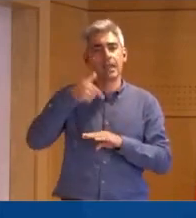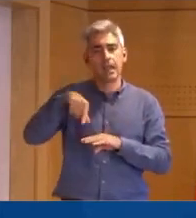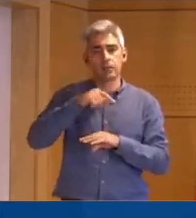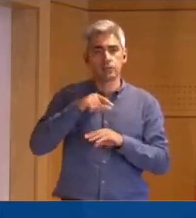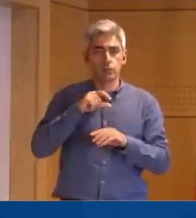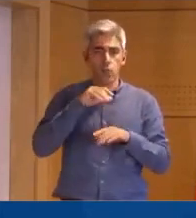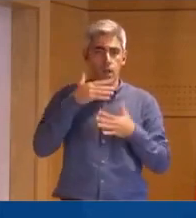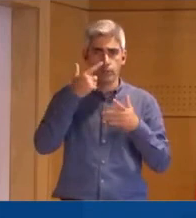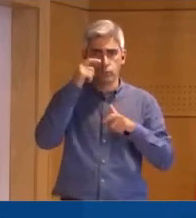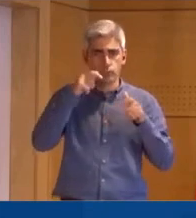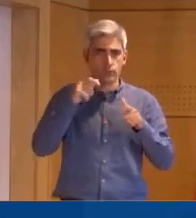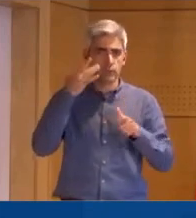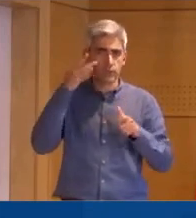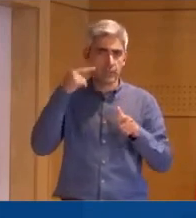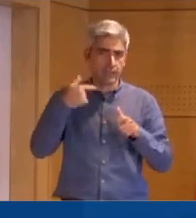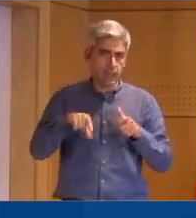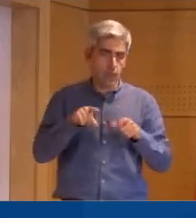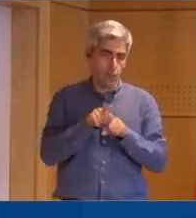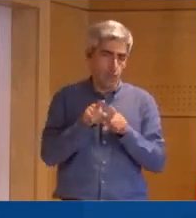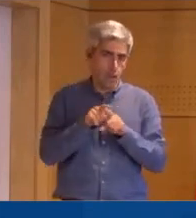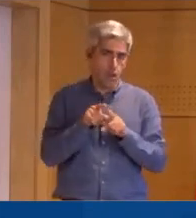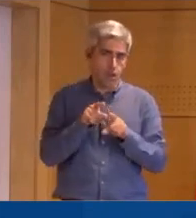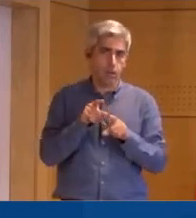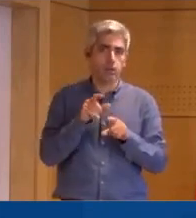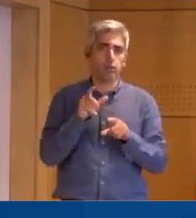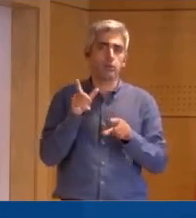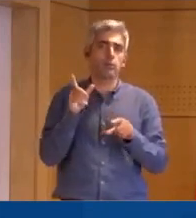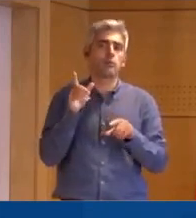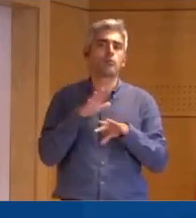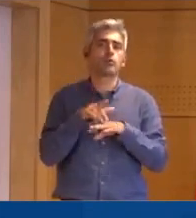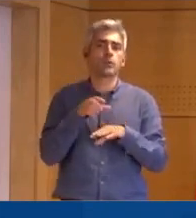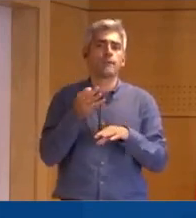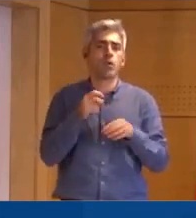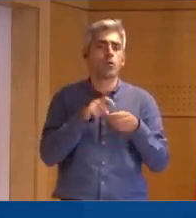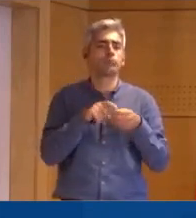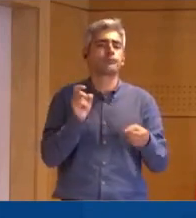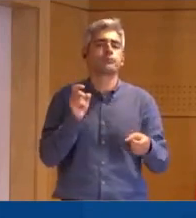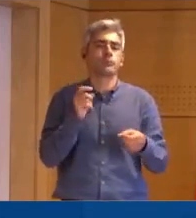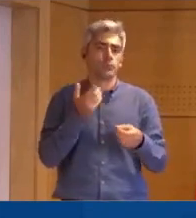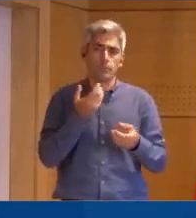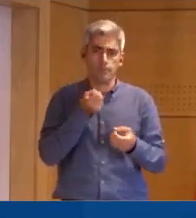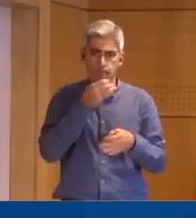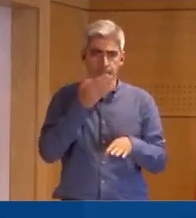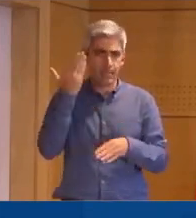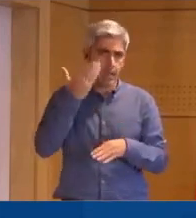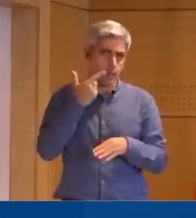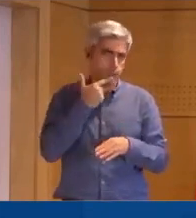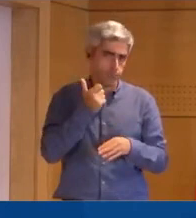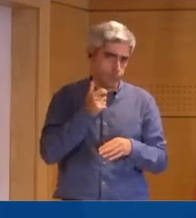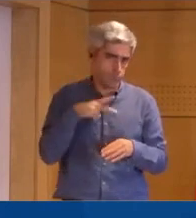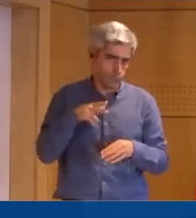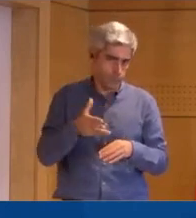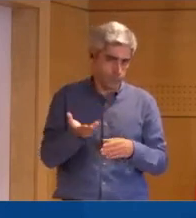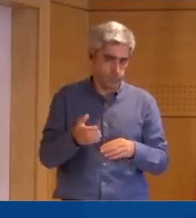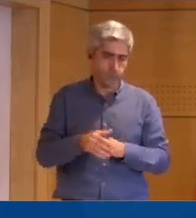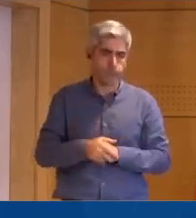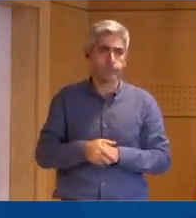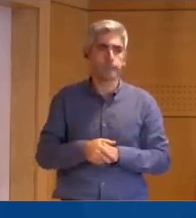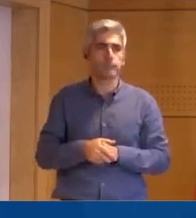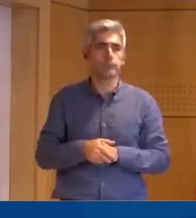aqui qualquer cidadão estrangeiro tem e que não foi pelo facto de ter acontecido o Brexit que perde direitos em Portugal.